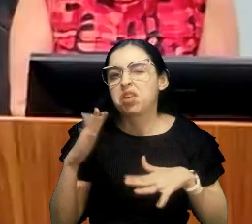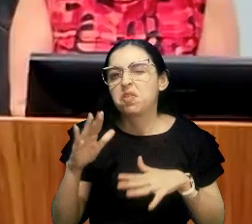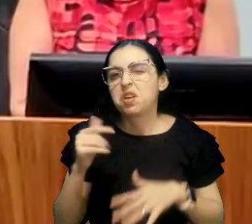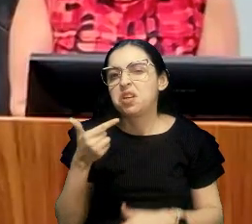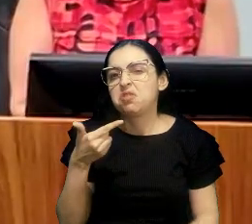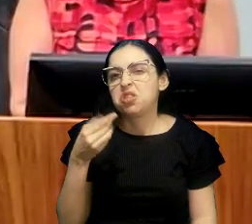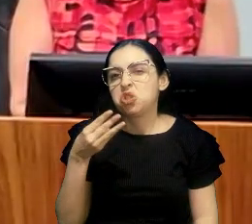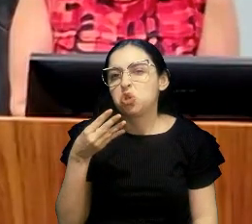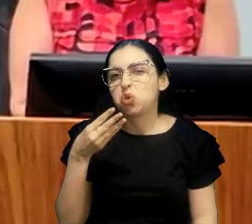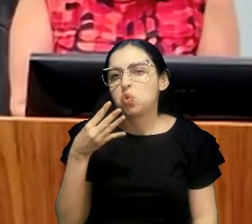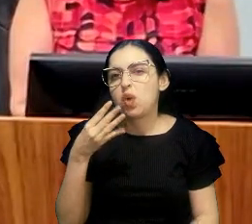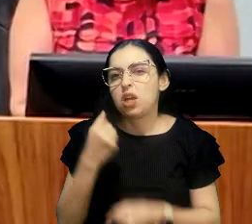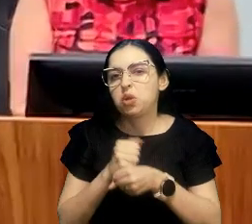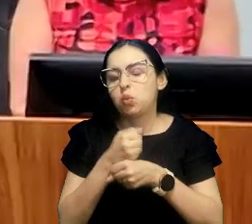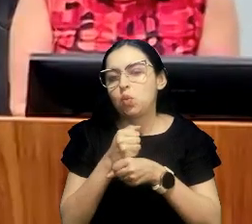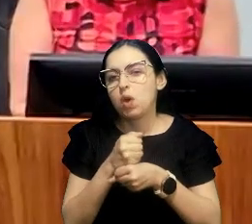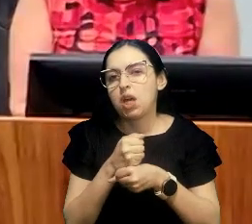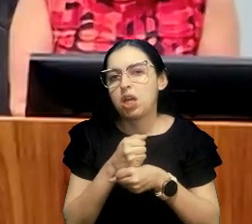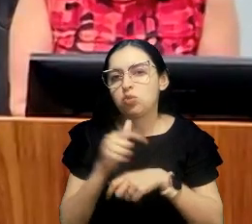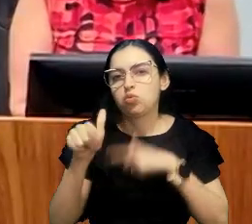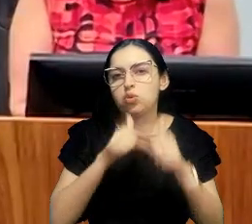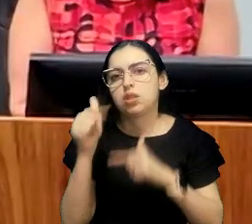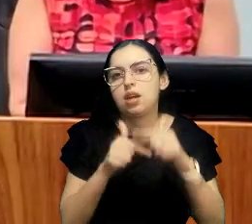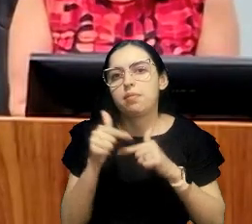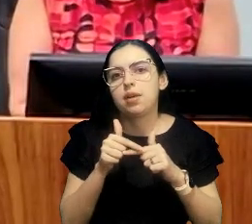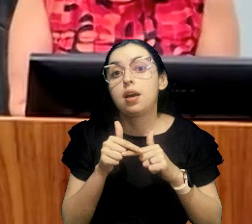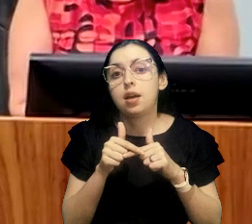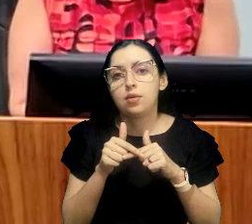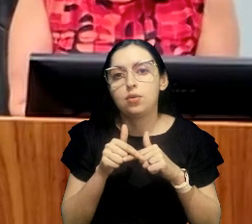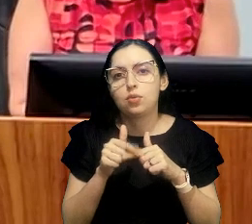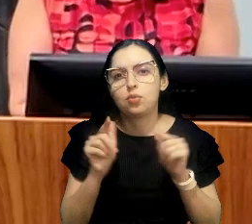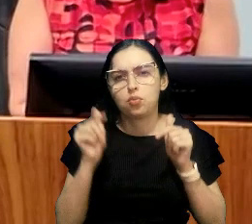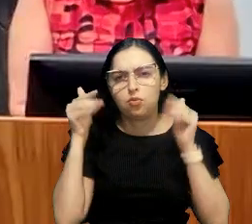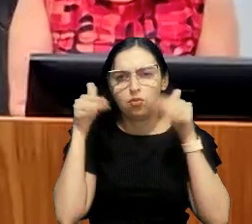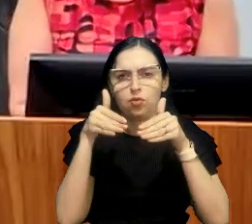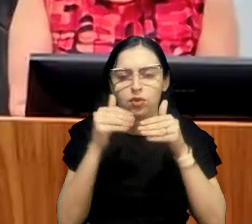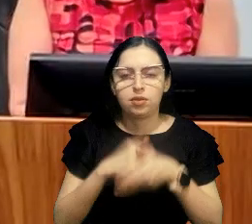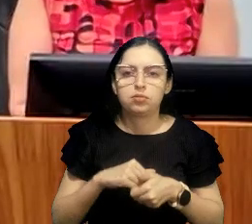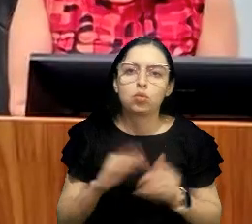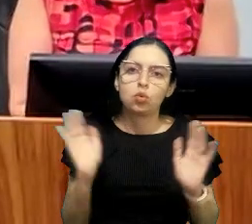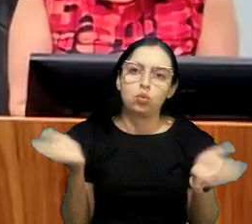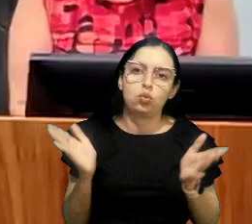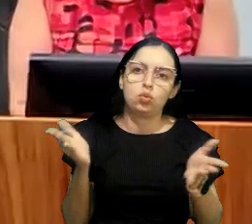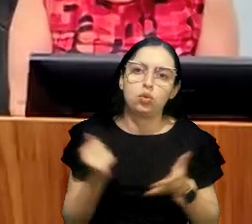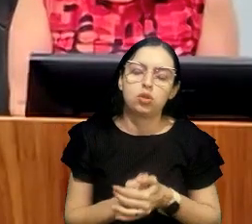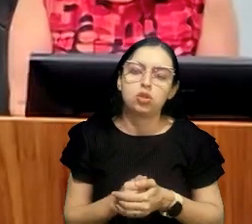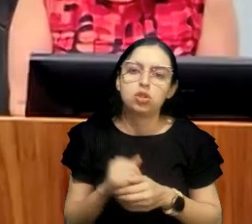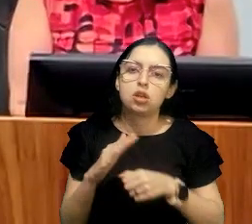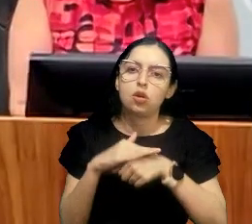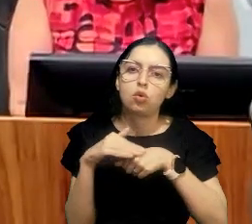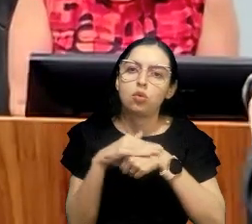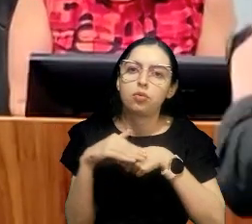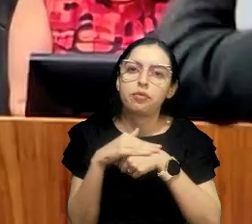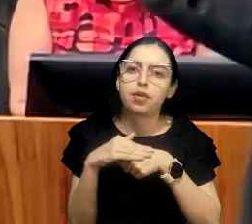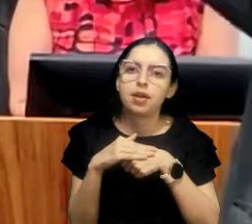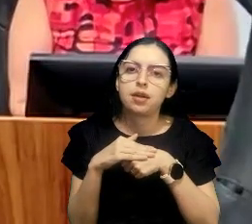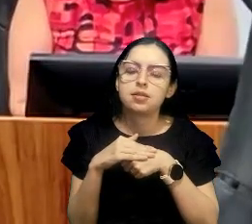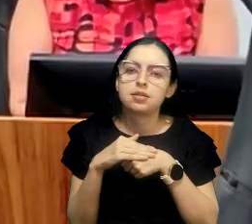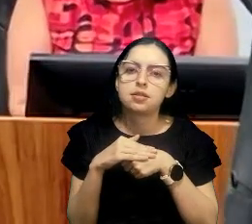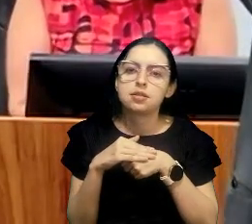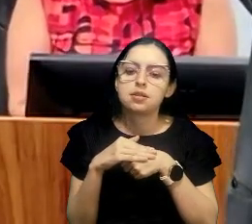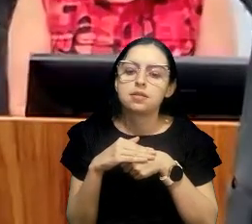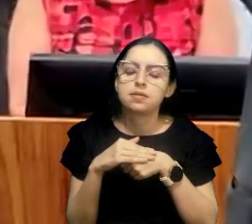anos de trabalho em campo. Então, hoje a nossa conversa, ela está muito